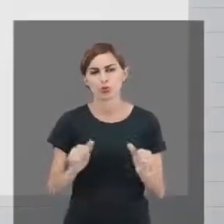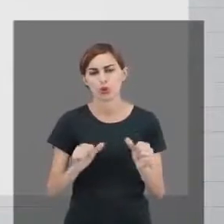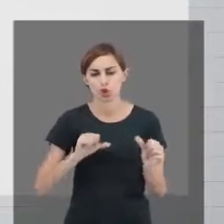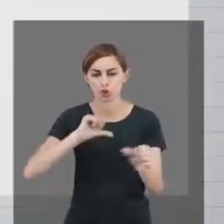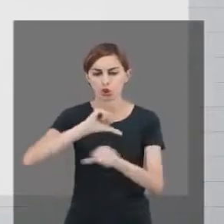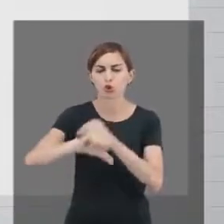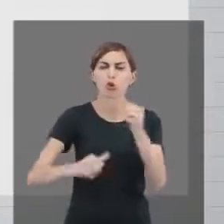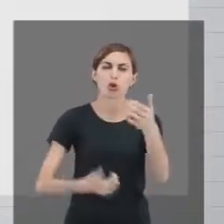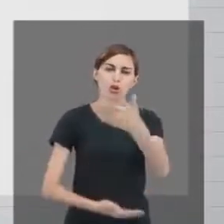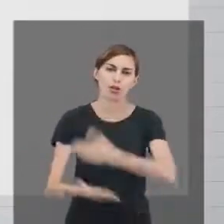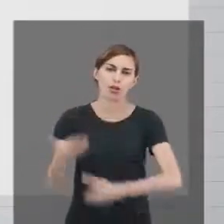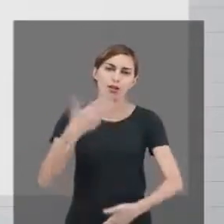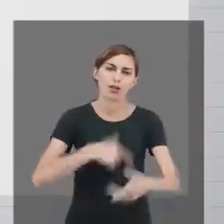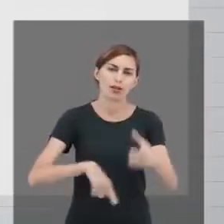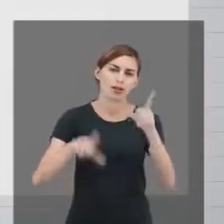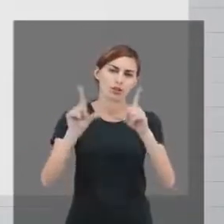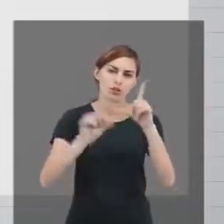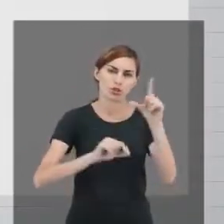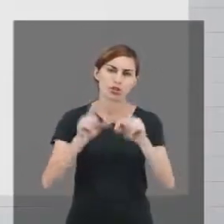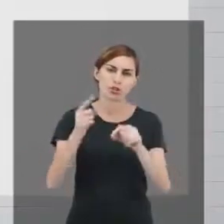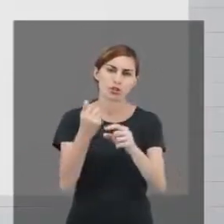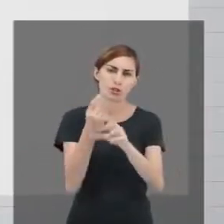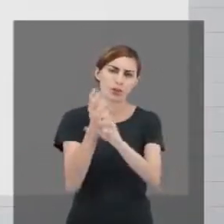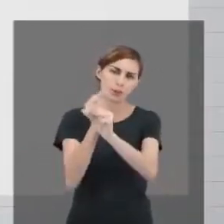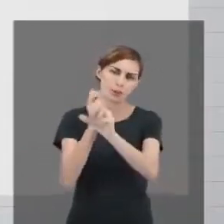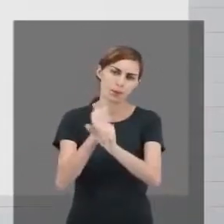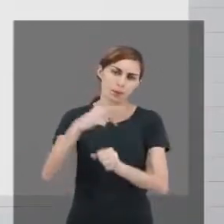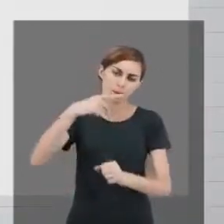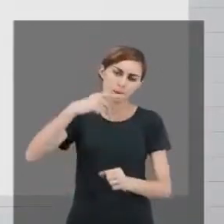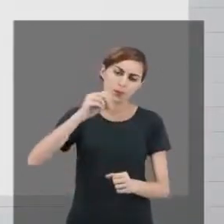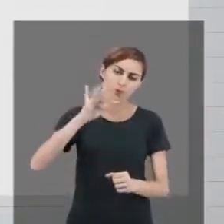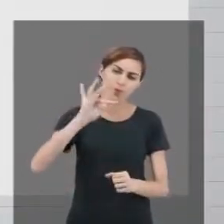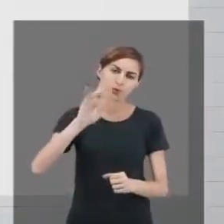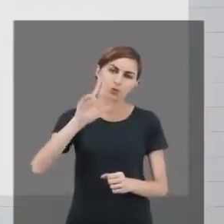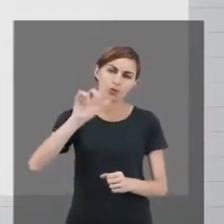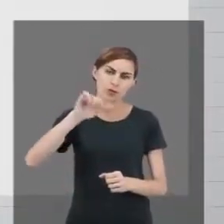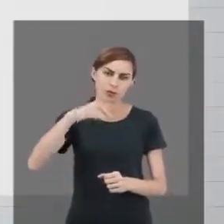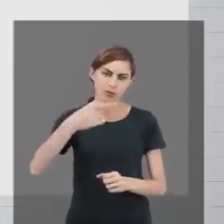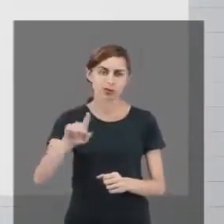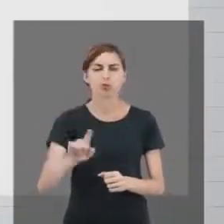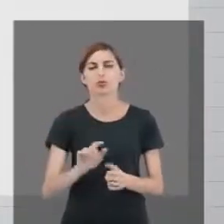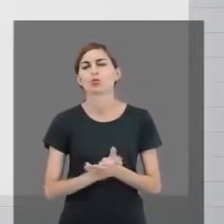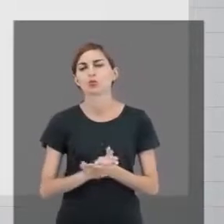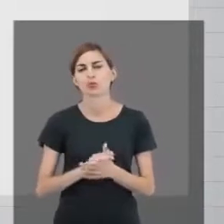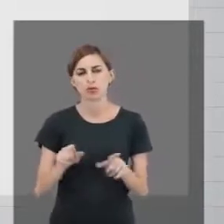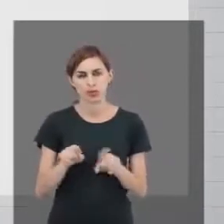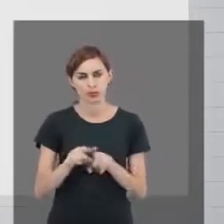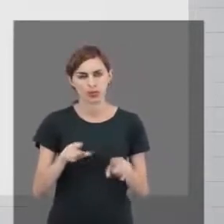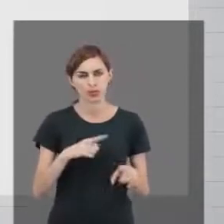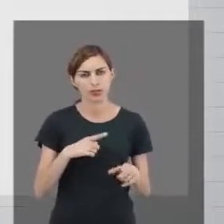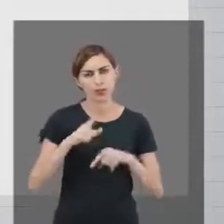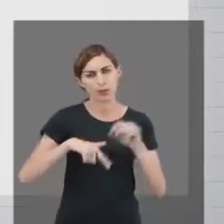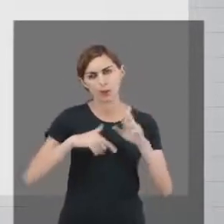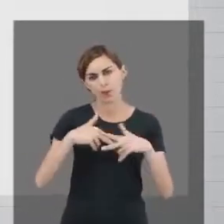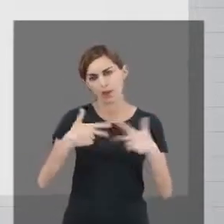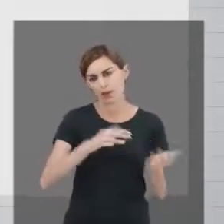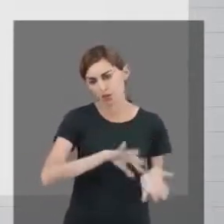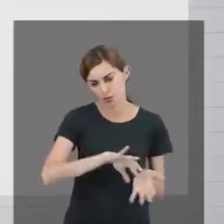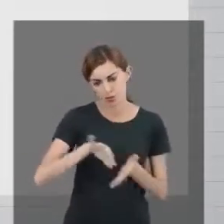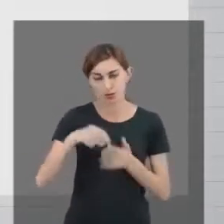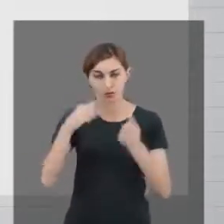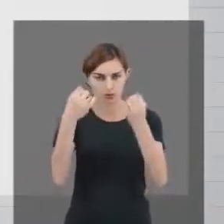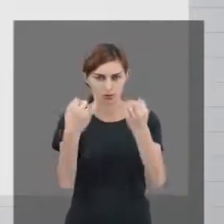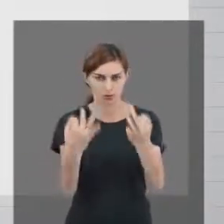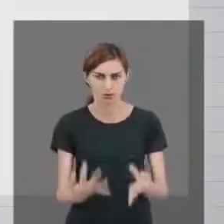essas estrelas por pontuação. E a gente vai ter um material à parte que a gente explica